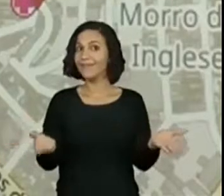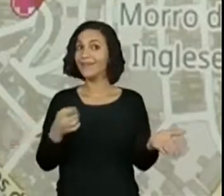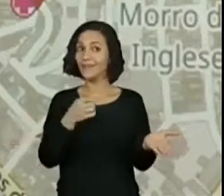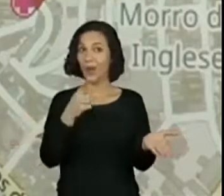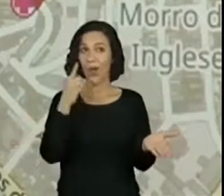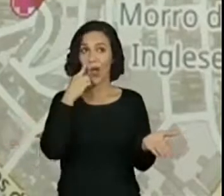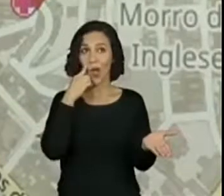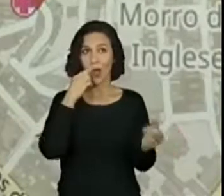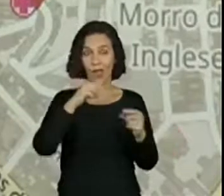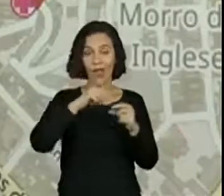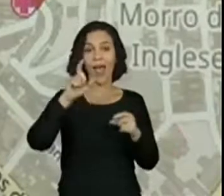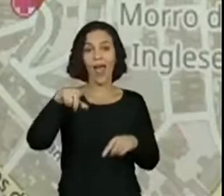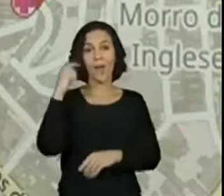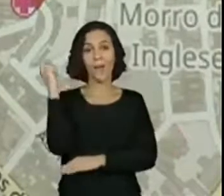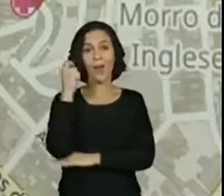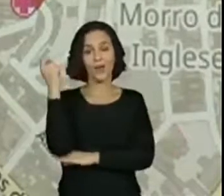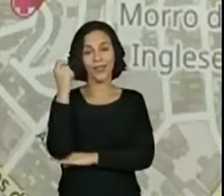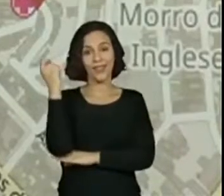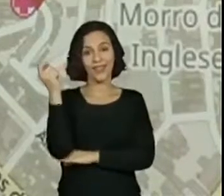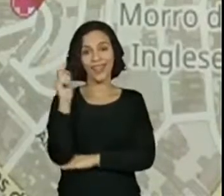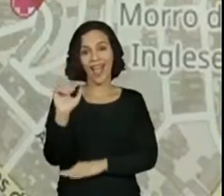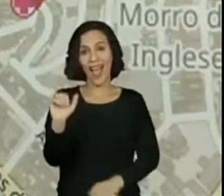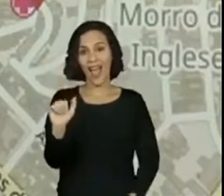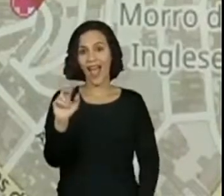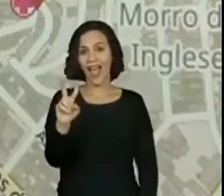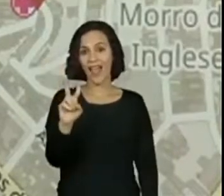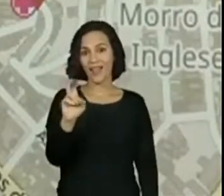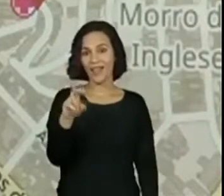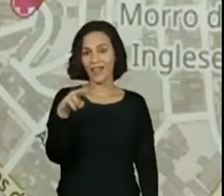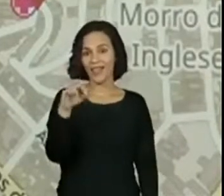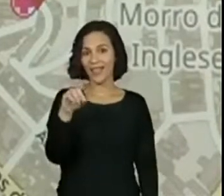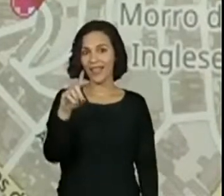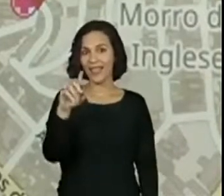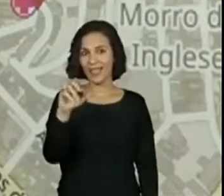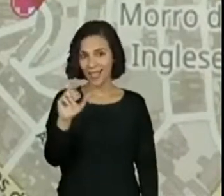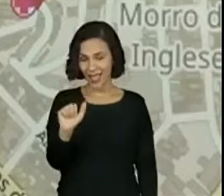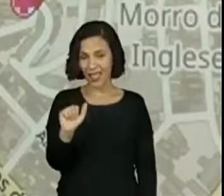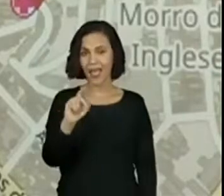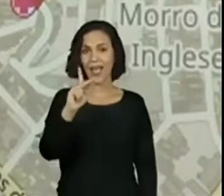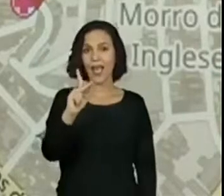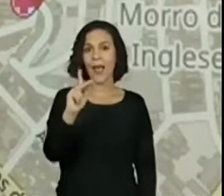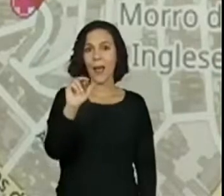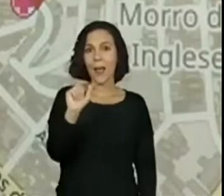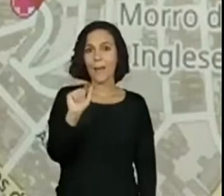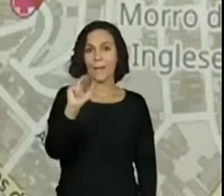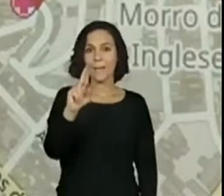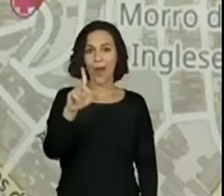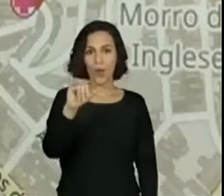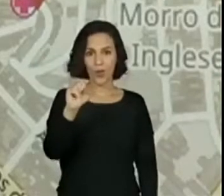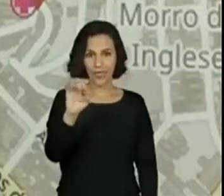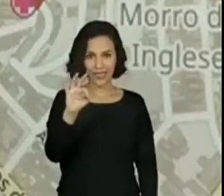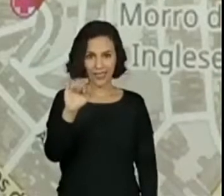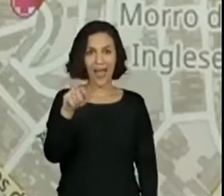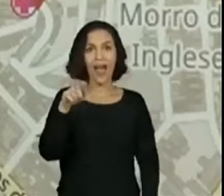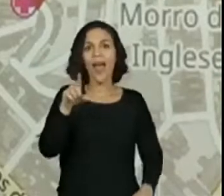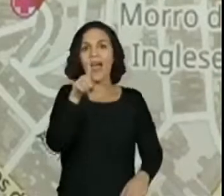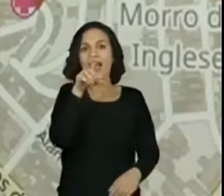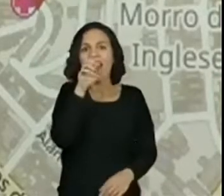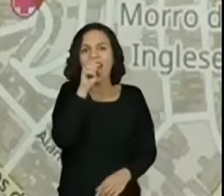Paulista, tá bom? Então, vamos descer à direita na Avenida Paulista. Por quantos quarteirões?